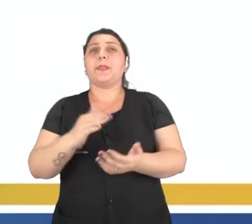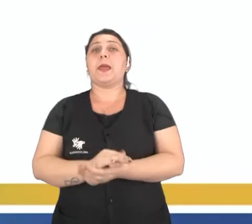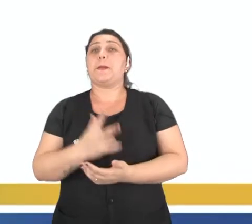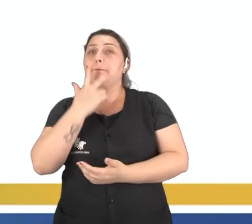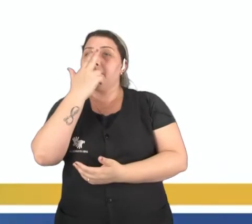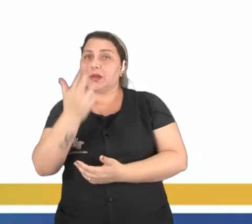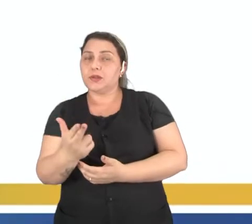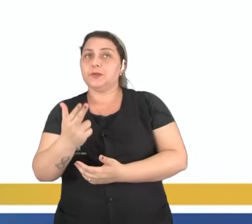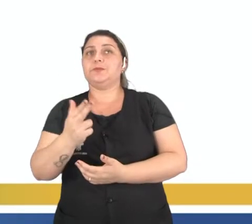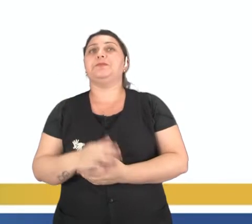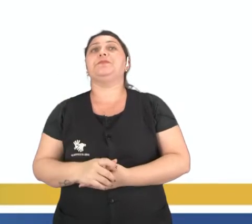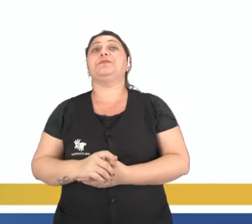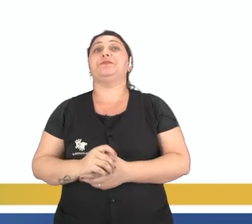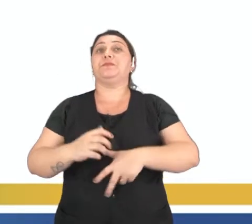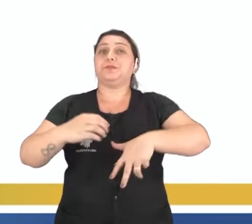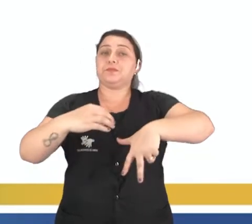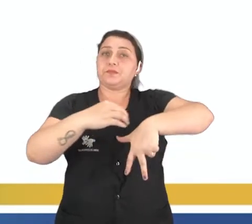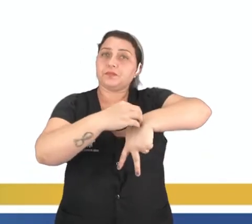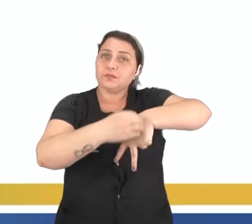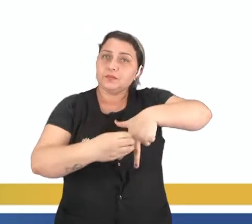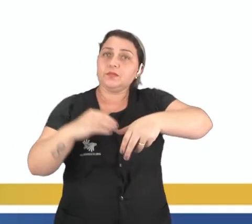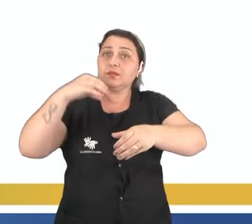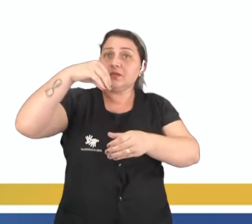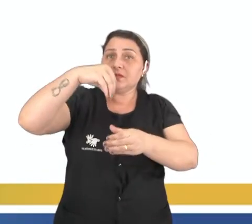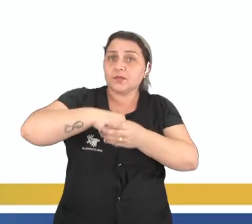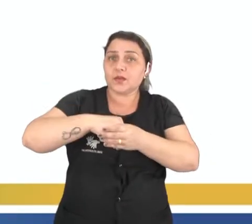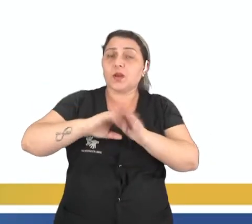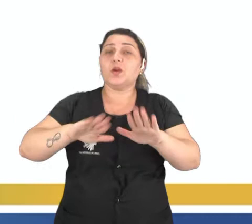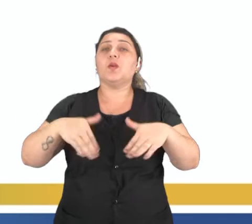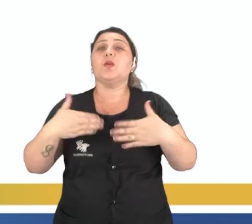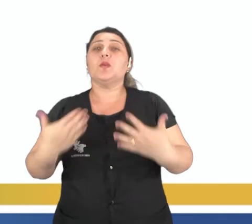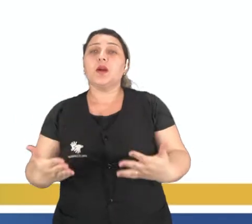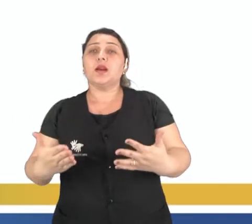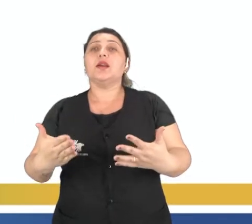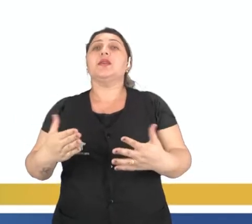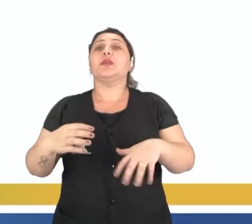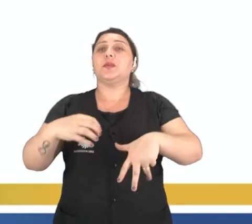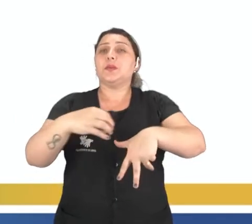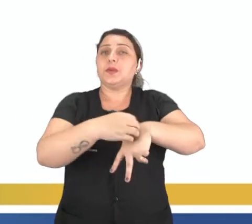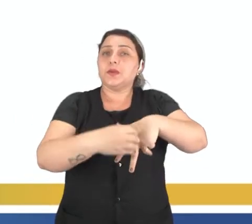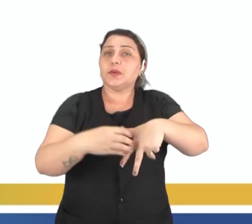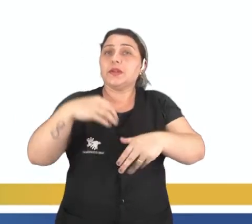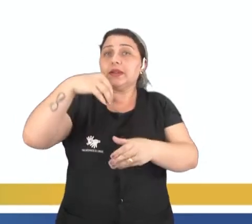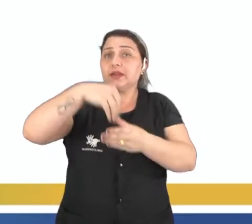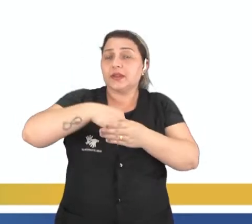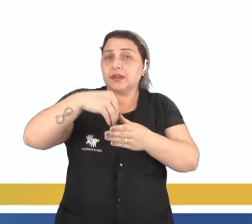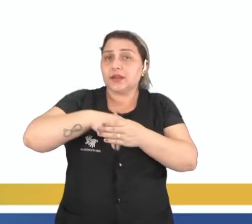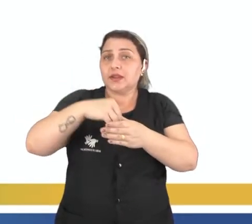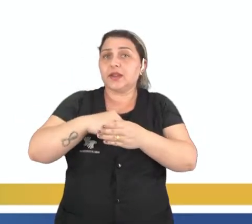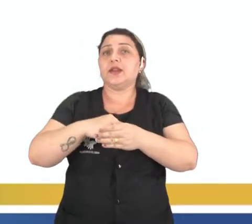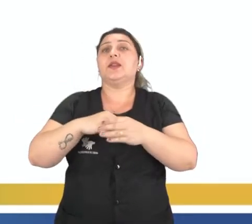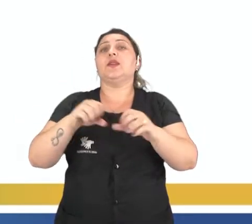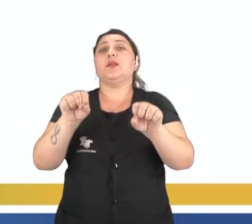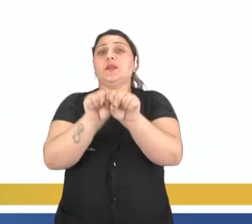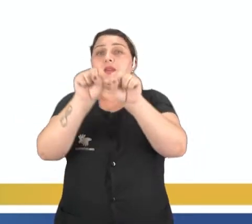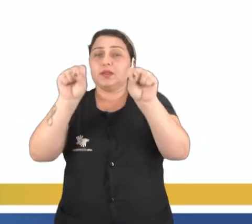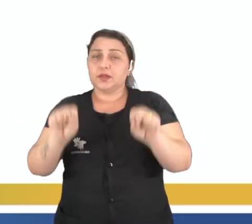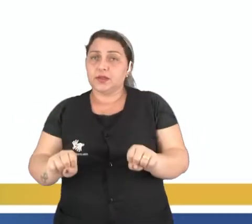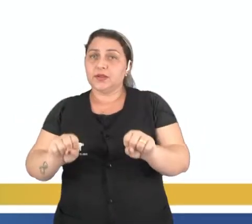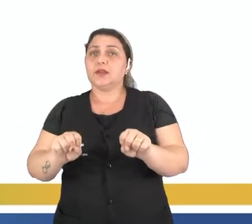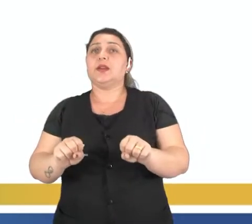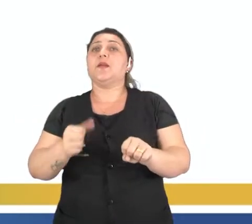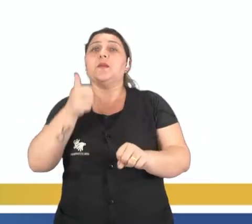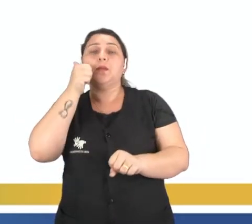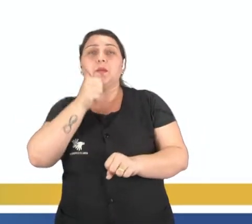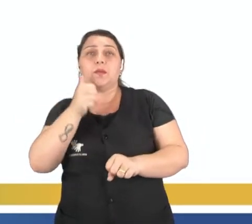Vamos agora para os órgãos internos. Então quais são os órgãos que estão internamente relacionados ao sistema reprodutor feminino?